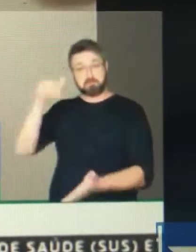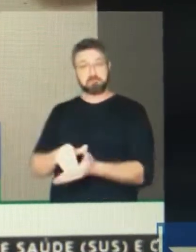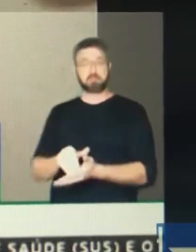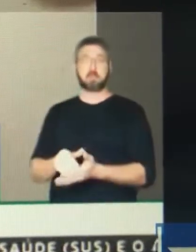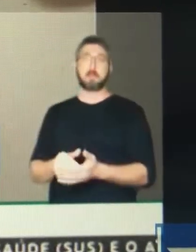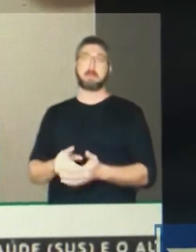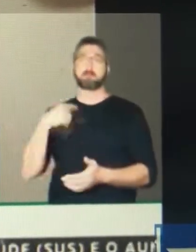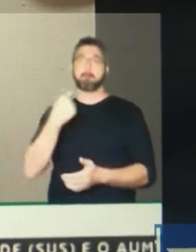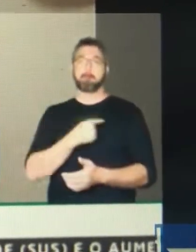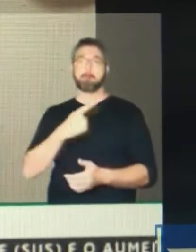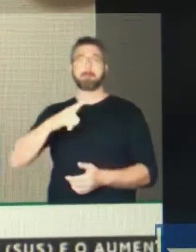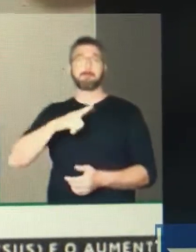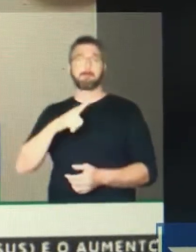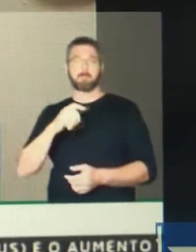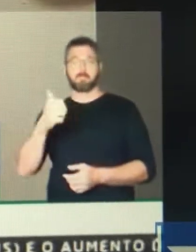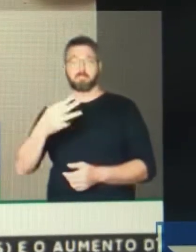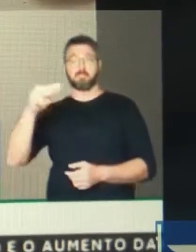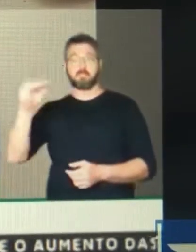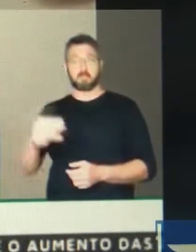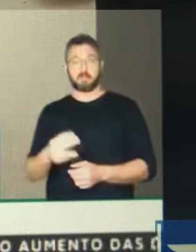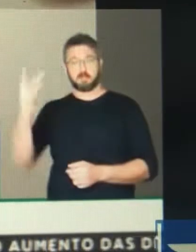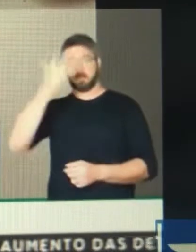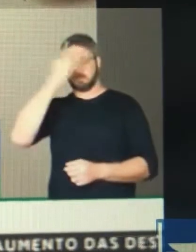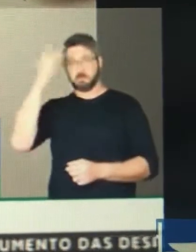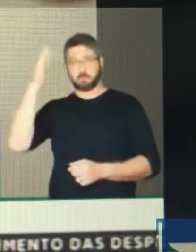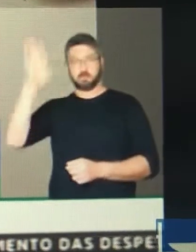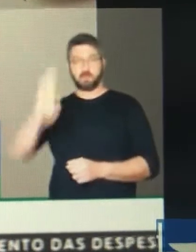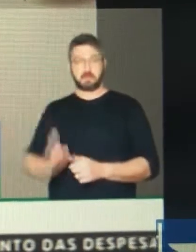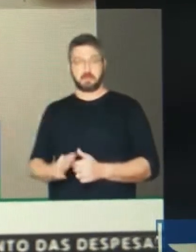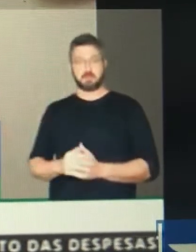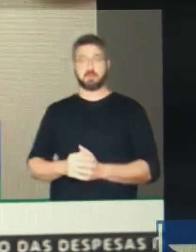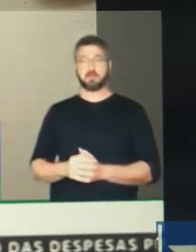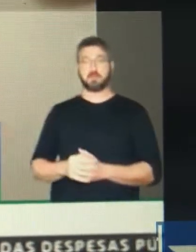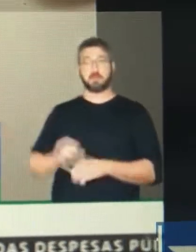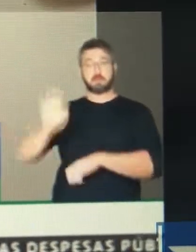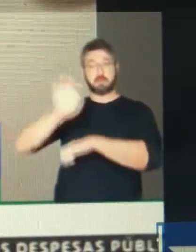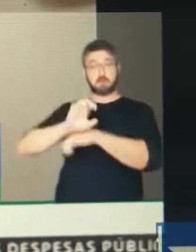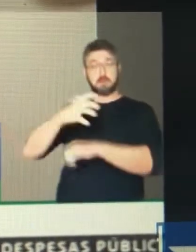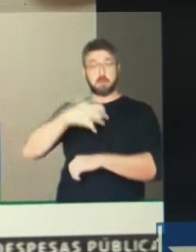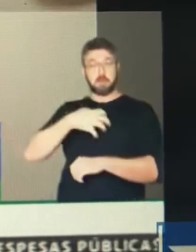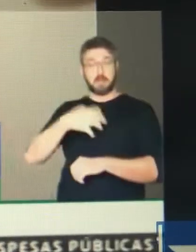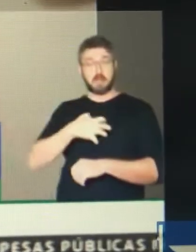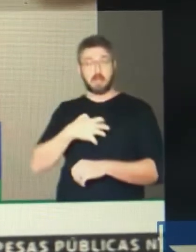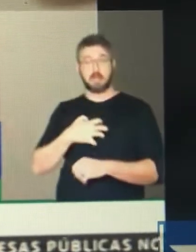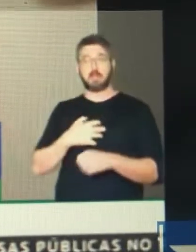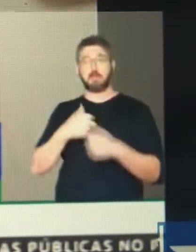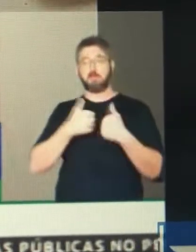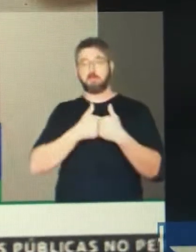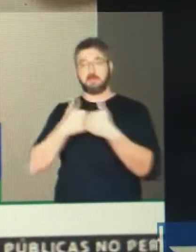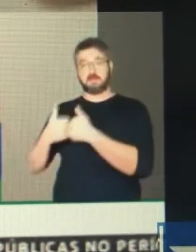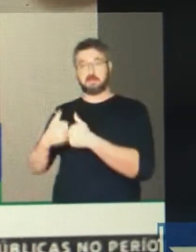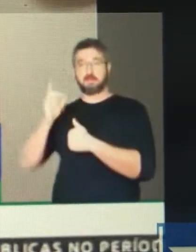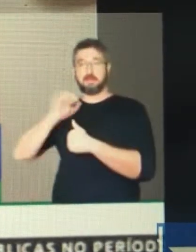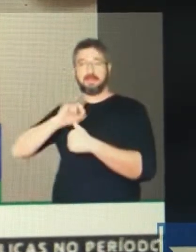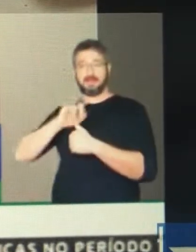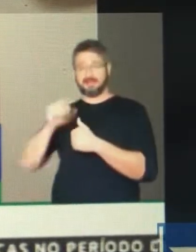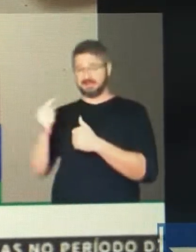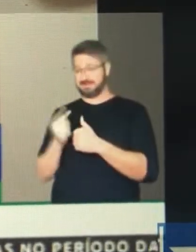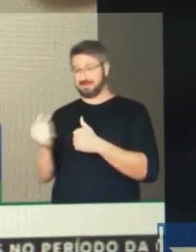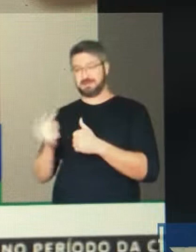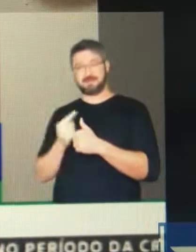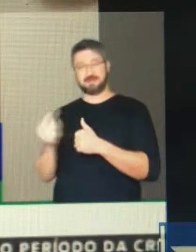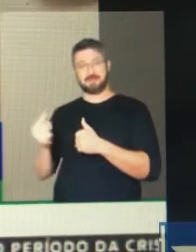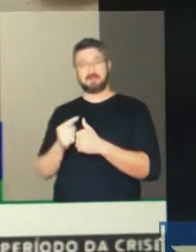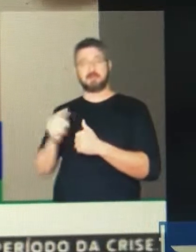vizinho da minha querida Minas Gerais, abriga 70, 17% dos pobres, extremamente pobres no